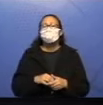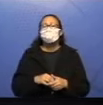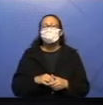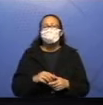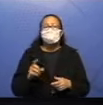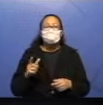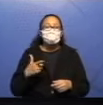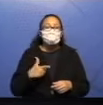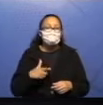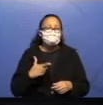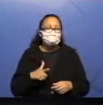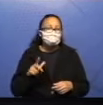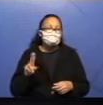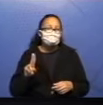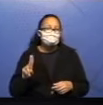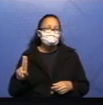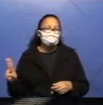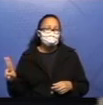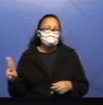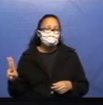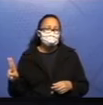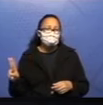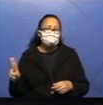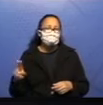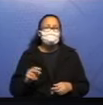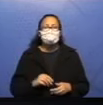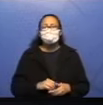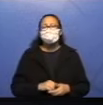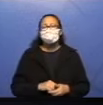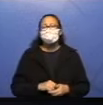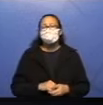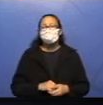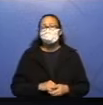um nome. Então, está se referindo ao substantivo comum deles.